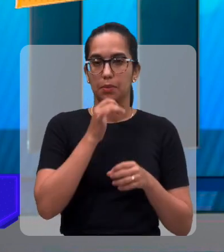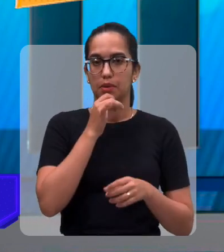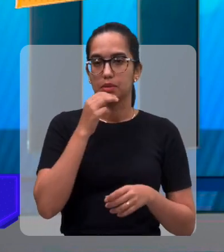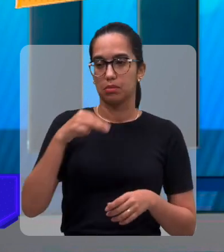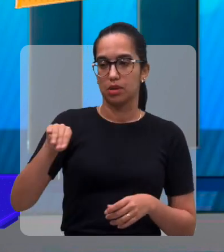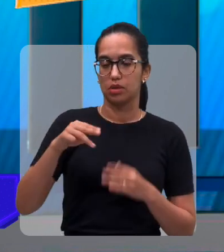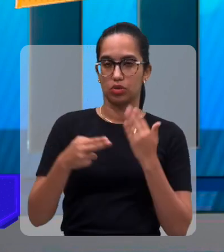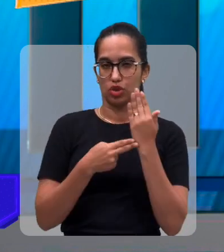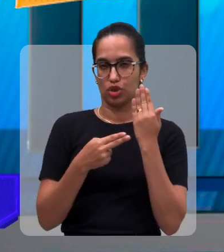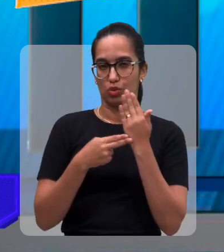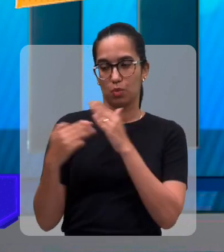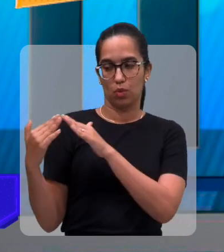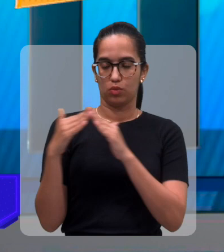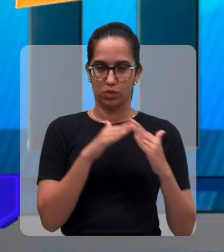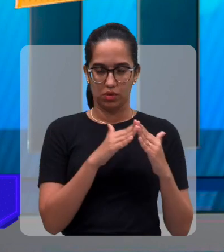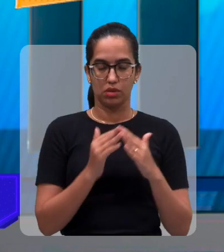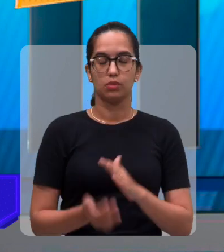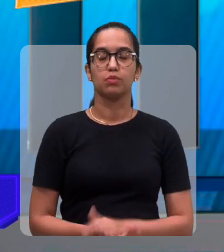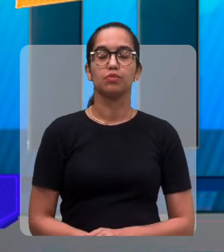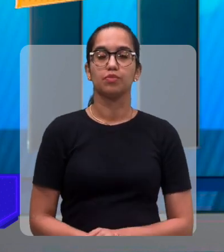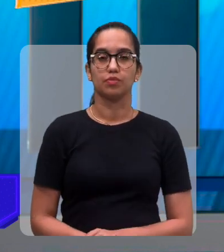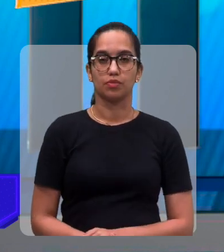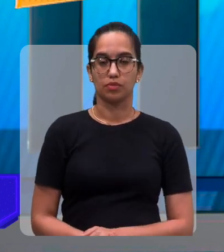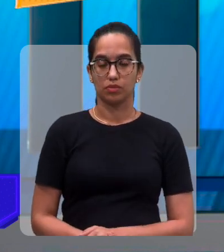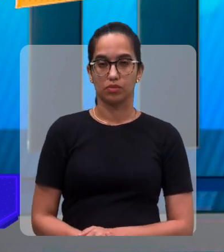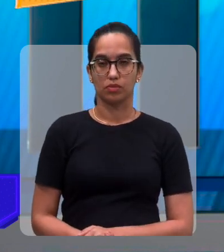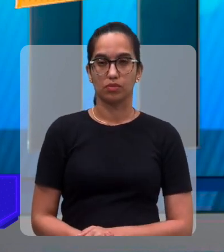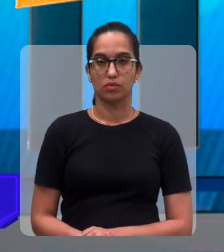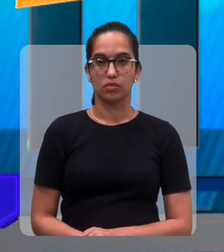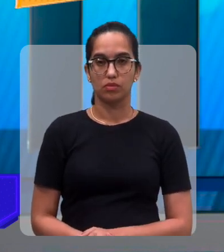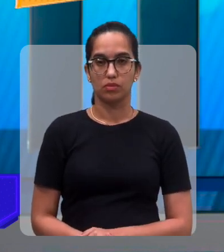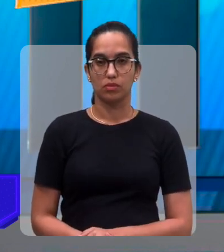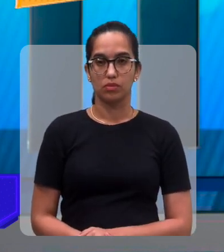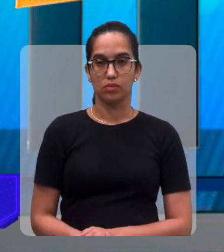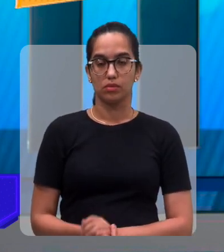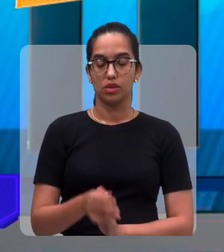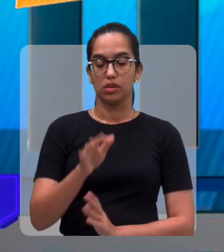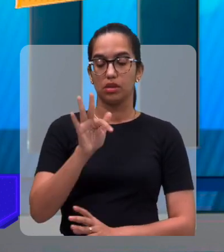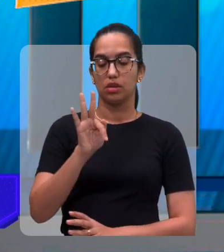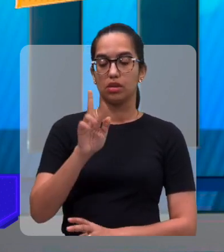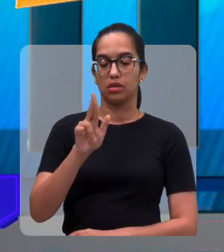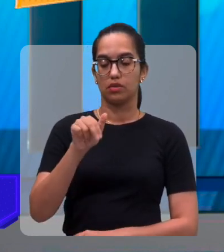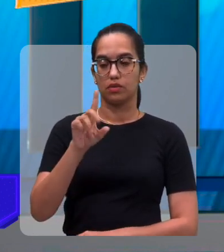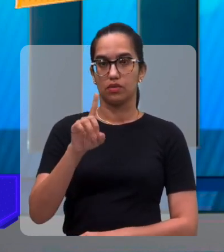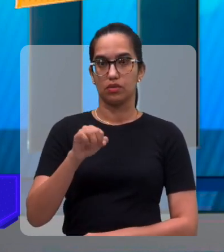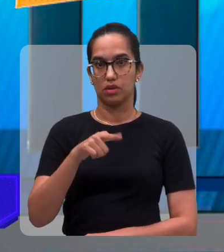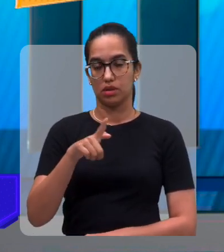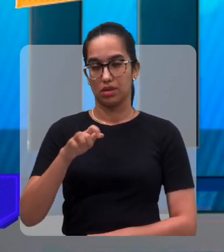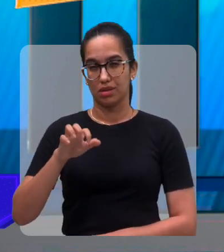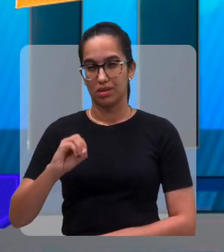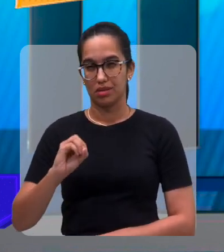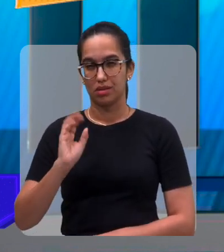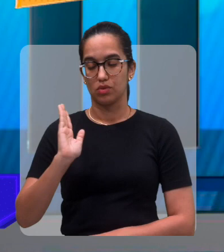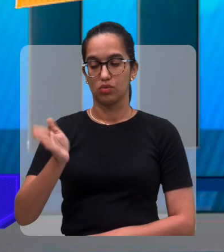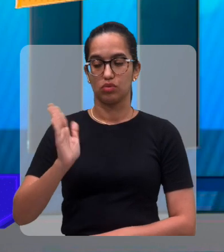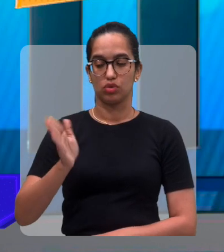também, que é a nossa vizinha cidade e a Fundação, ela tem feito uma